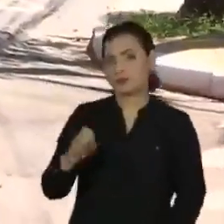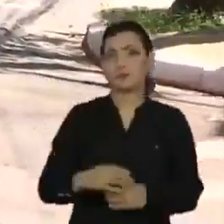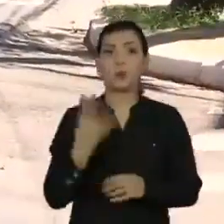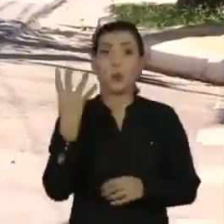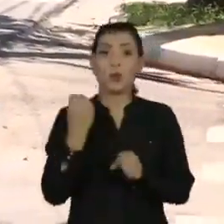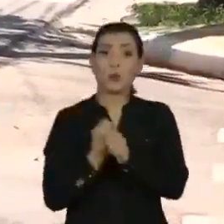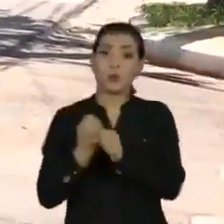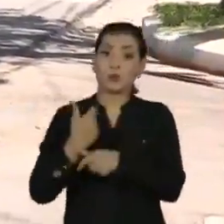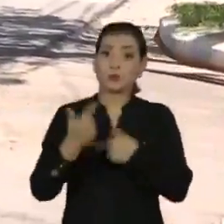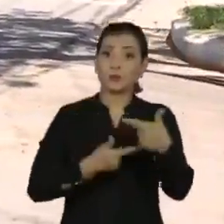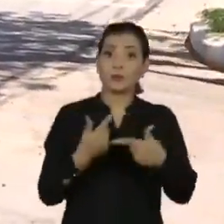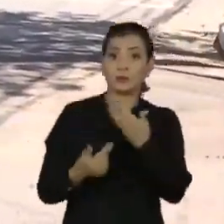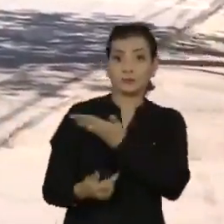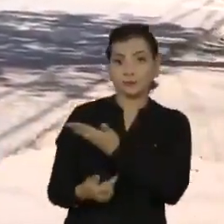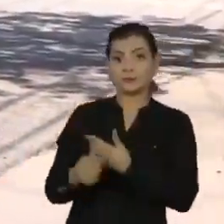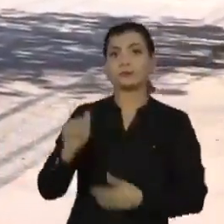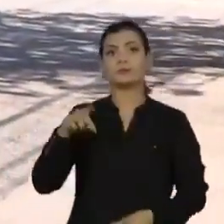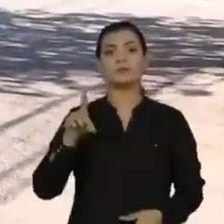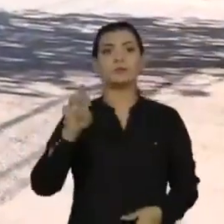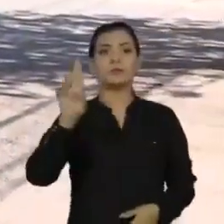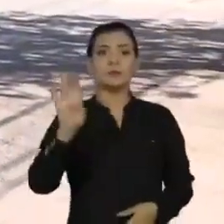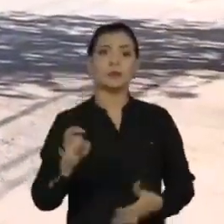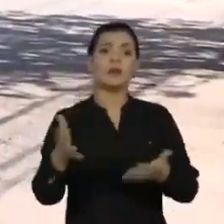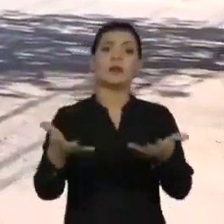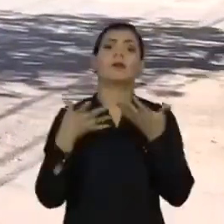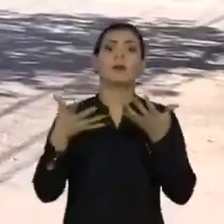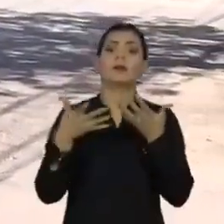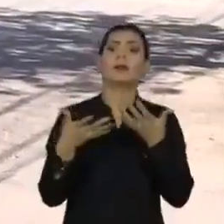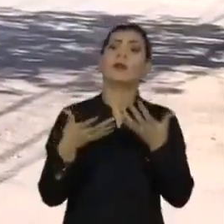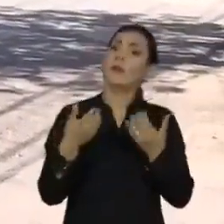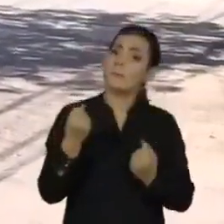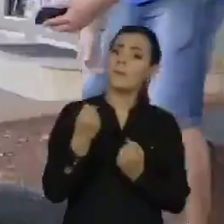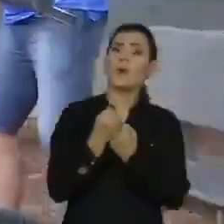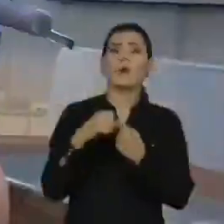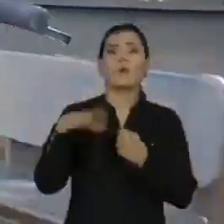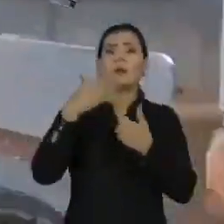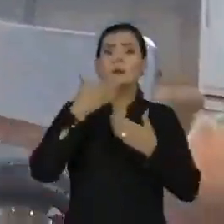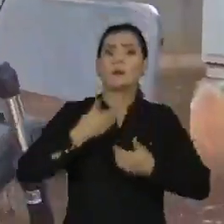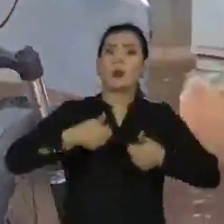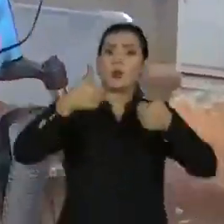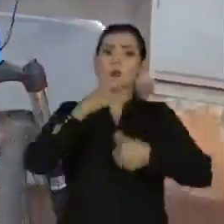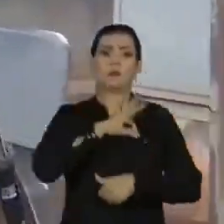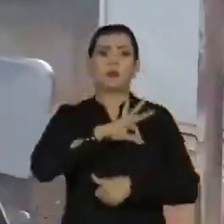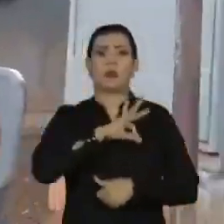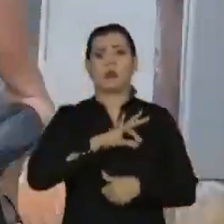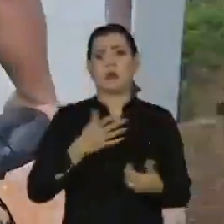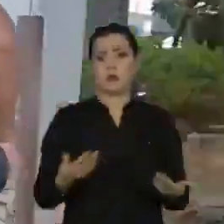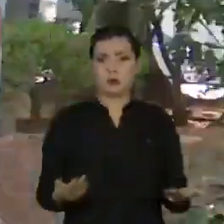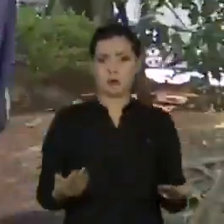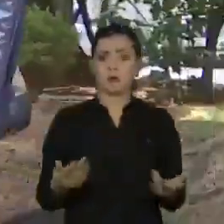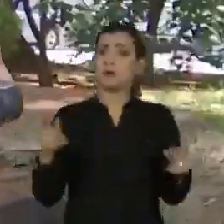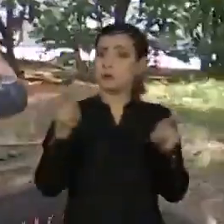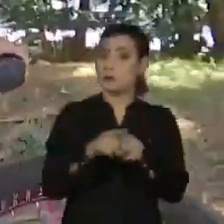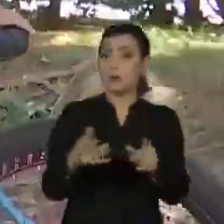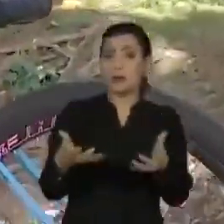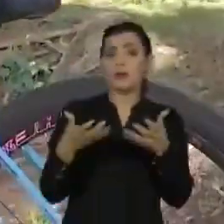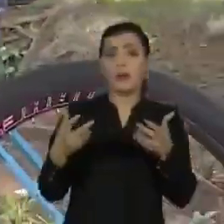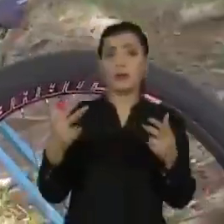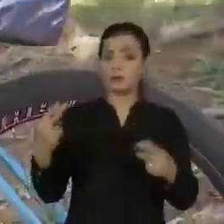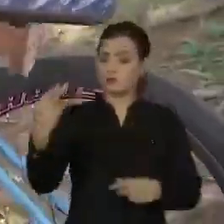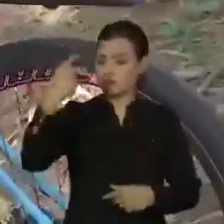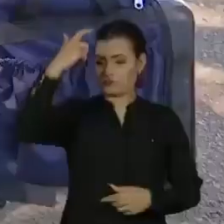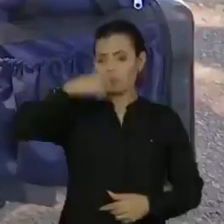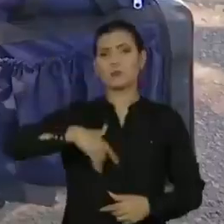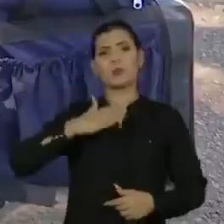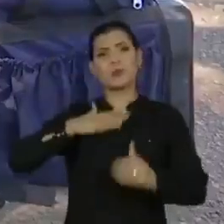anos na profissão, Andréa gostaria de contar com mais estrutura e melhor remuneração. E também de ser olhado